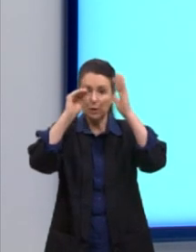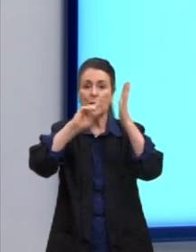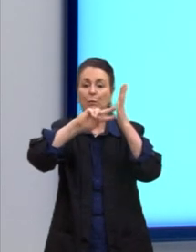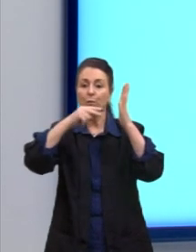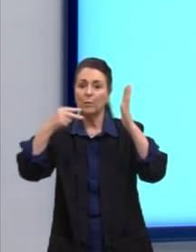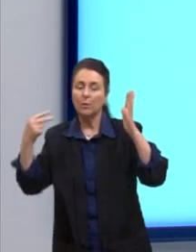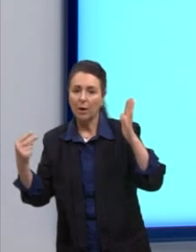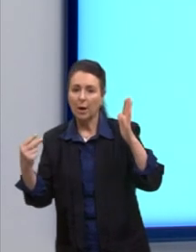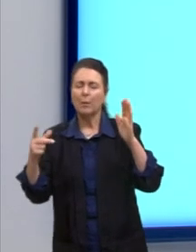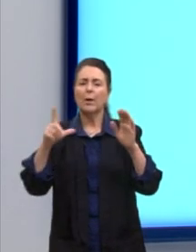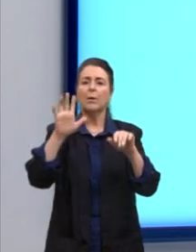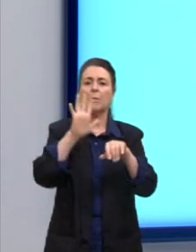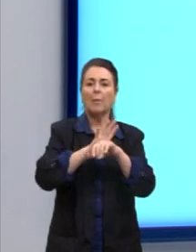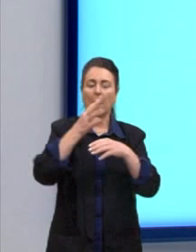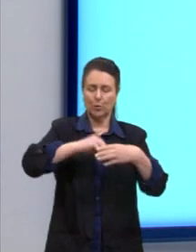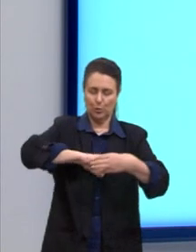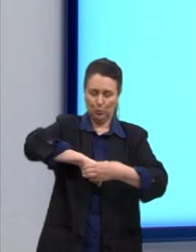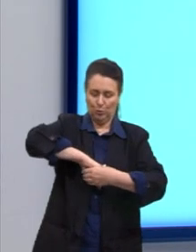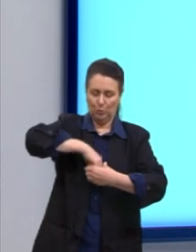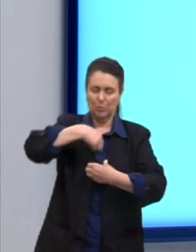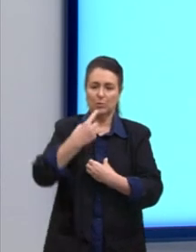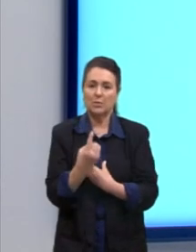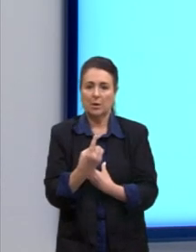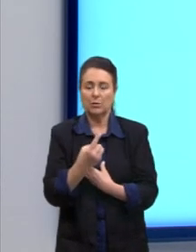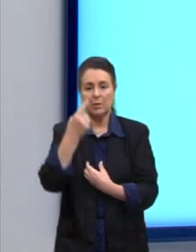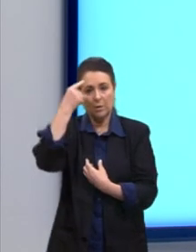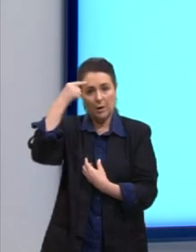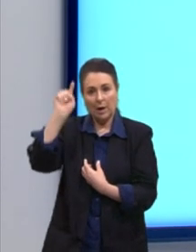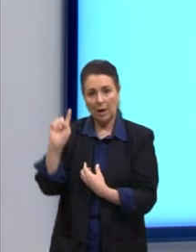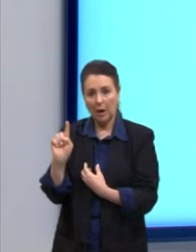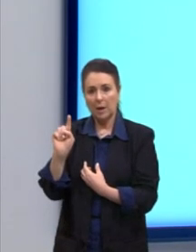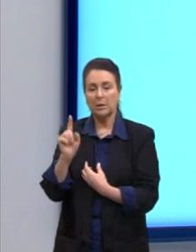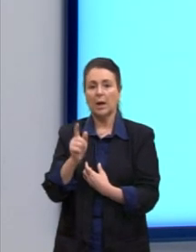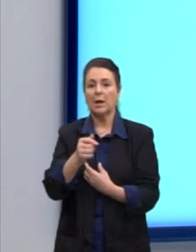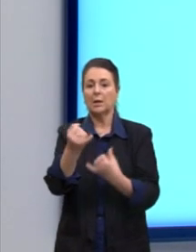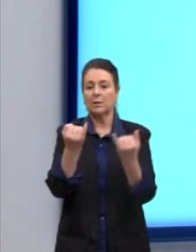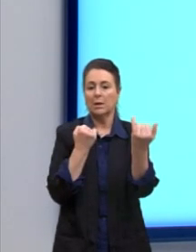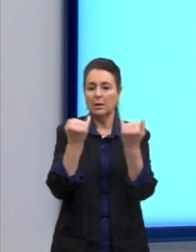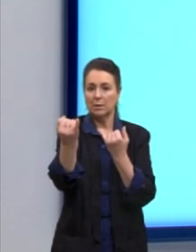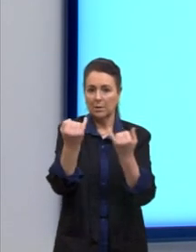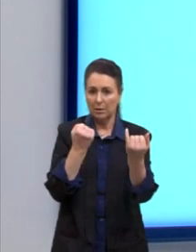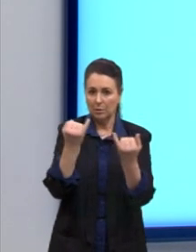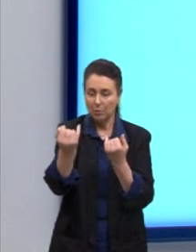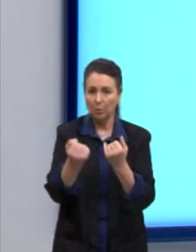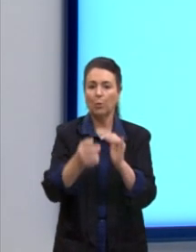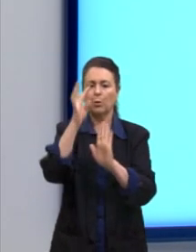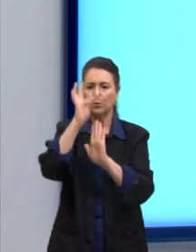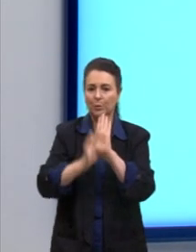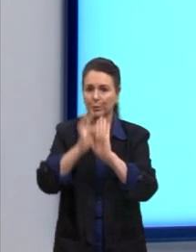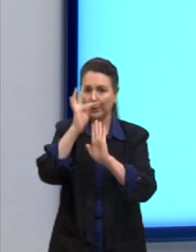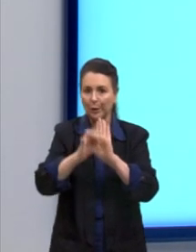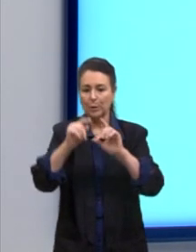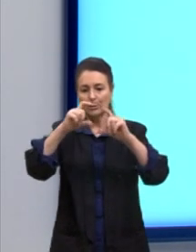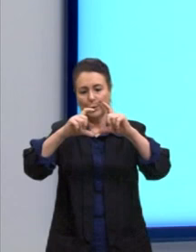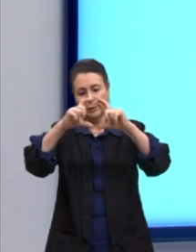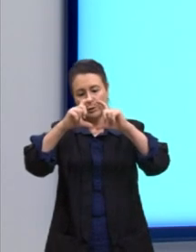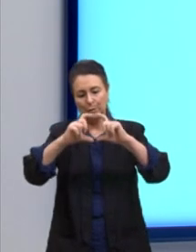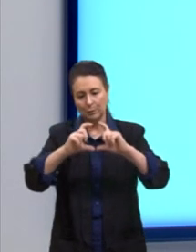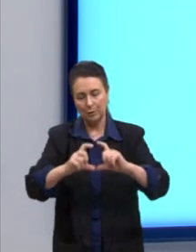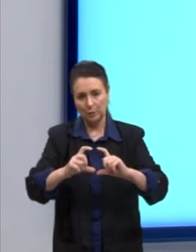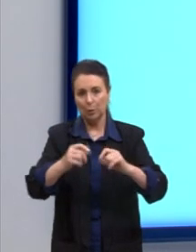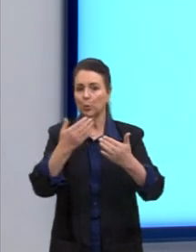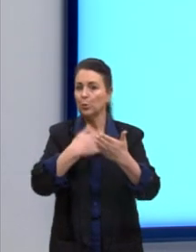menor subjetividade, a ideia de interlocutor, tamanho do texto, tudo isso vai nos passar uma